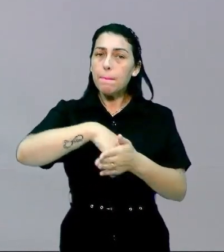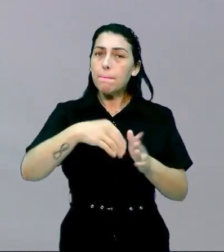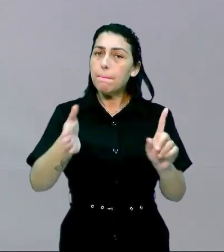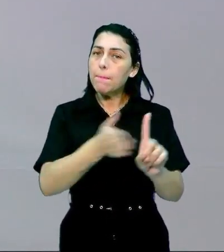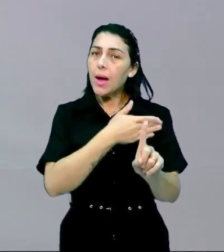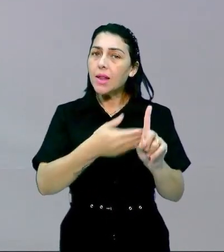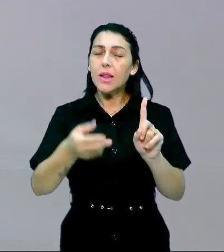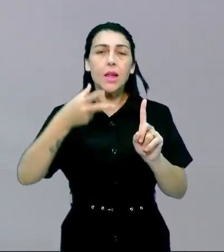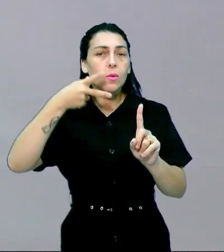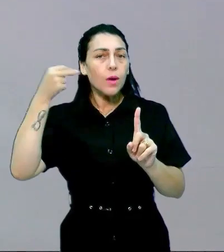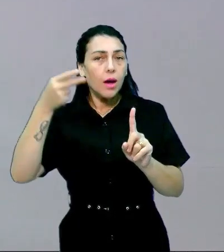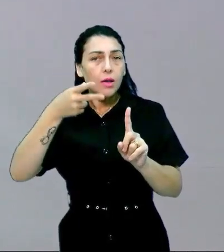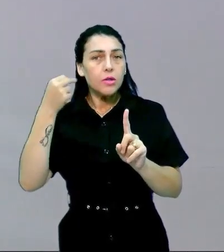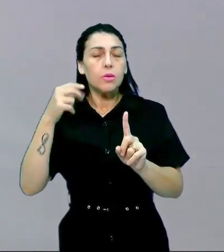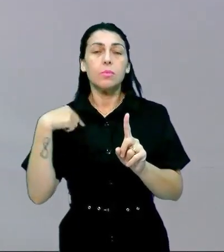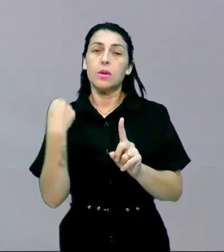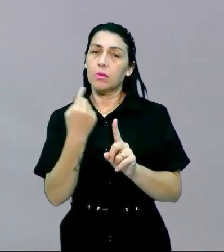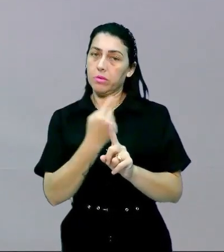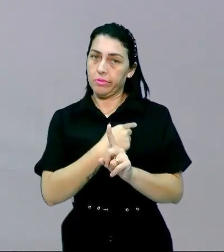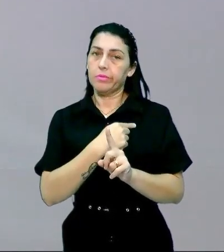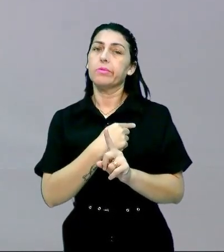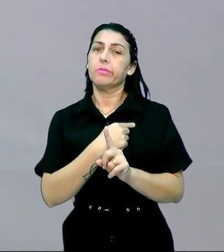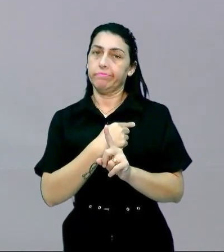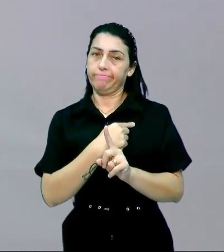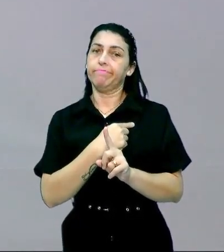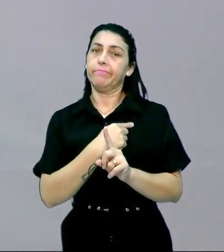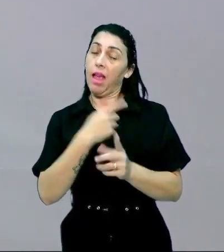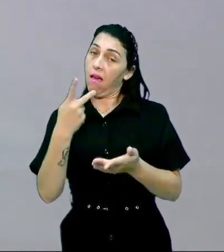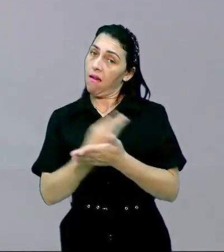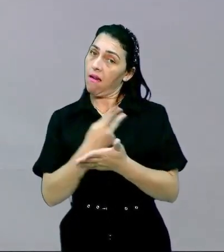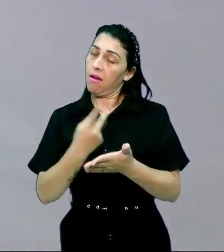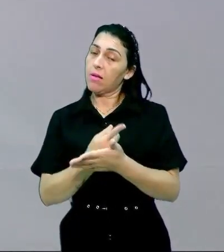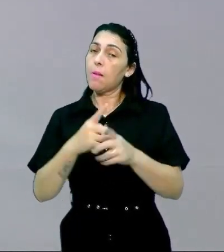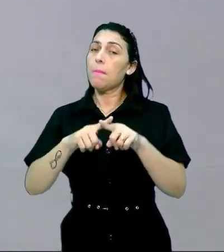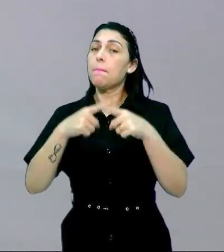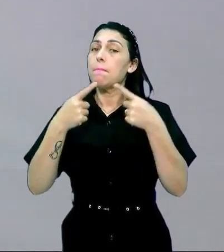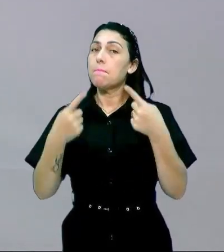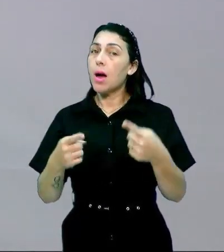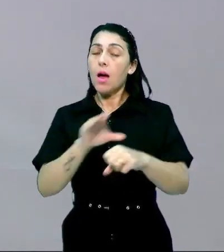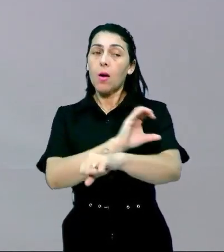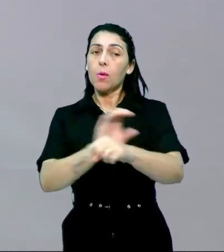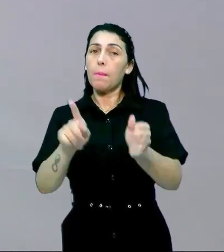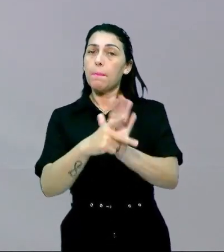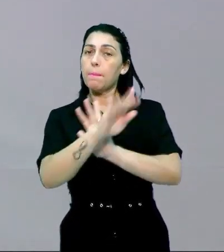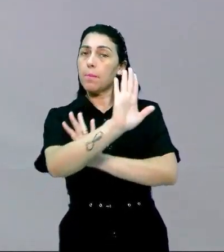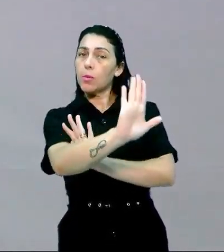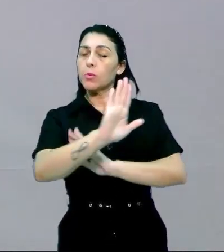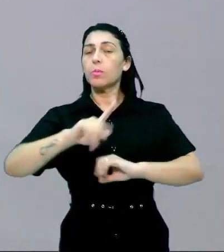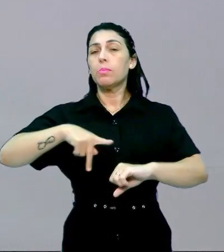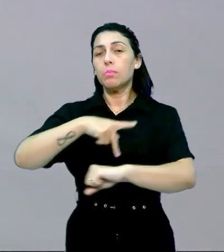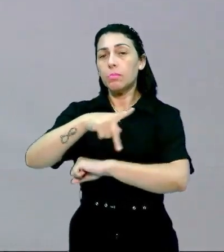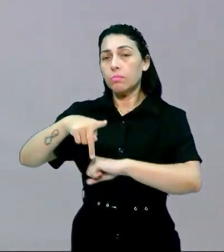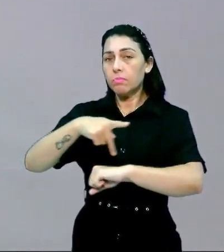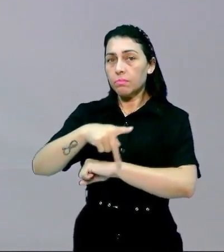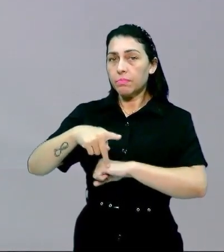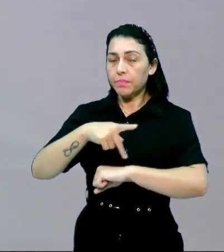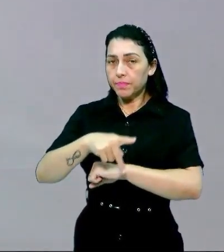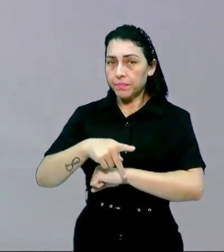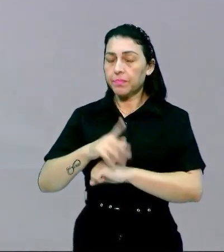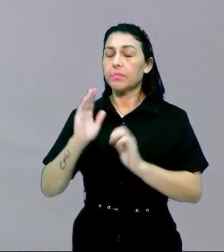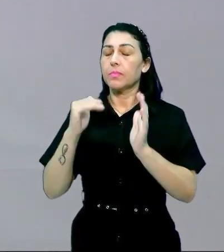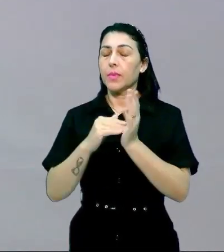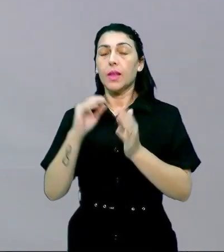para nós soa como maltrato mas é uma questão aí que né que ela é discutida